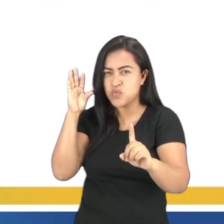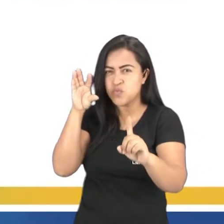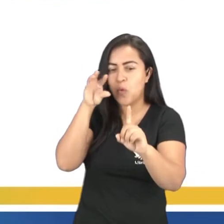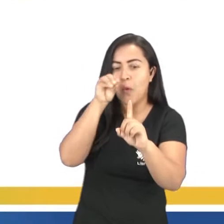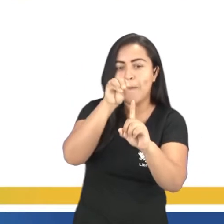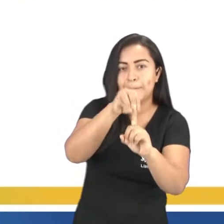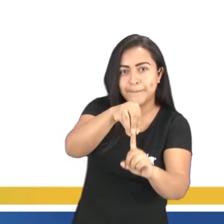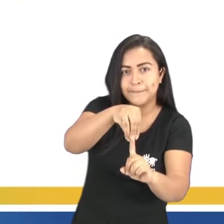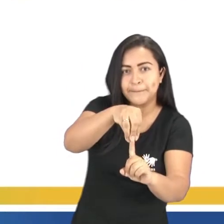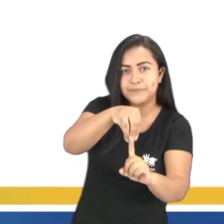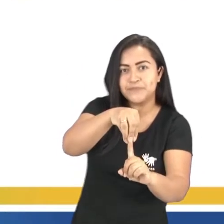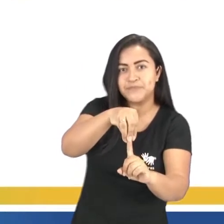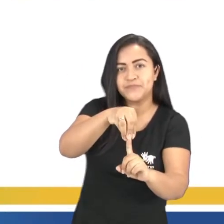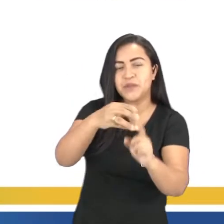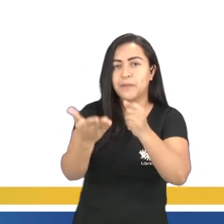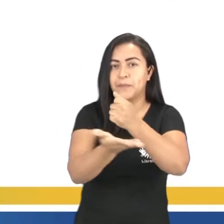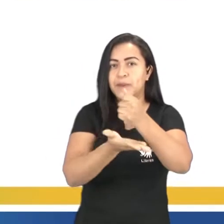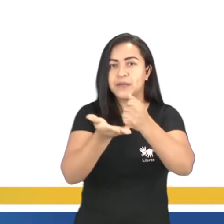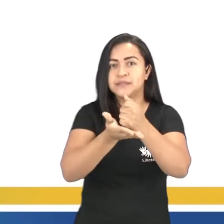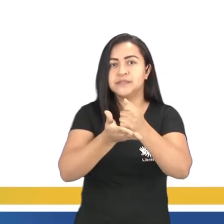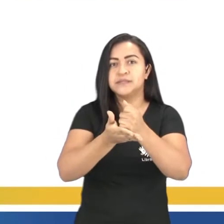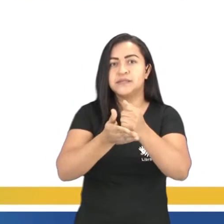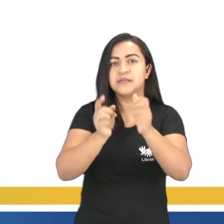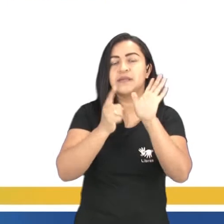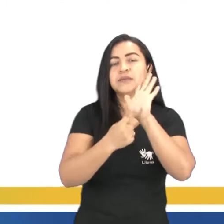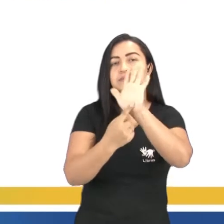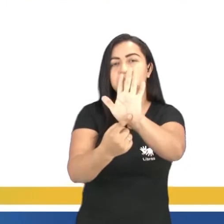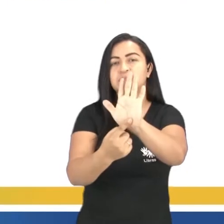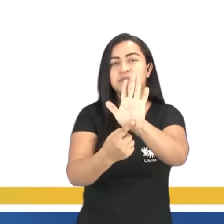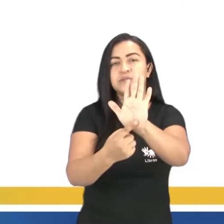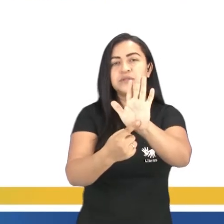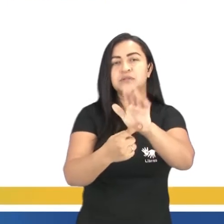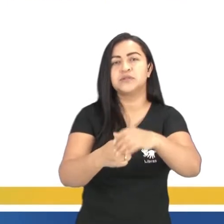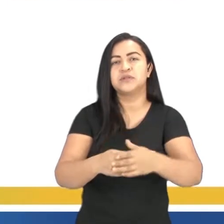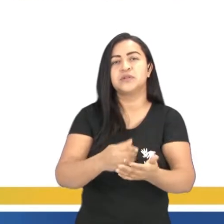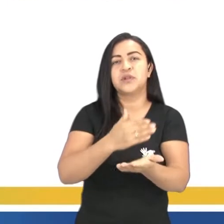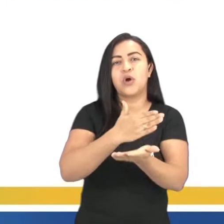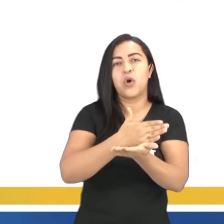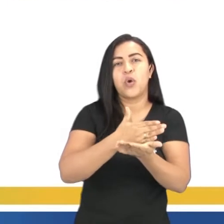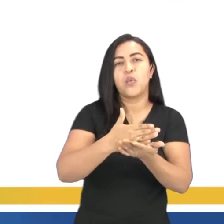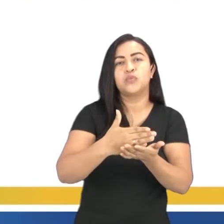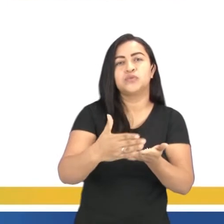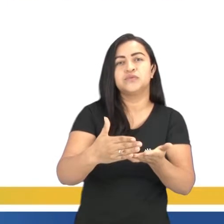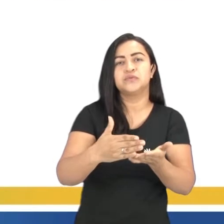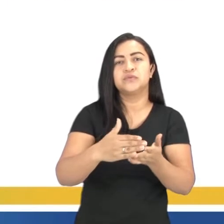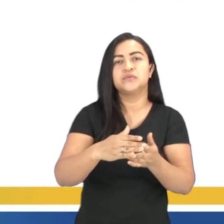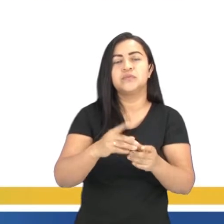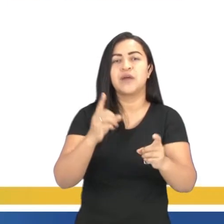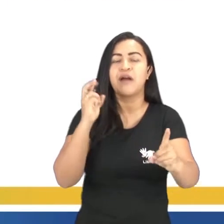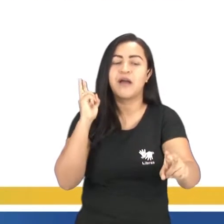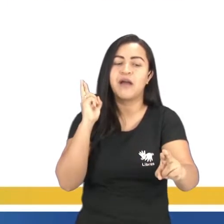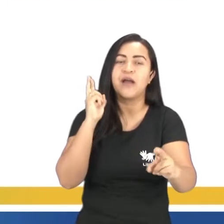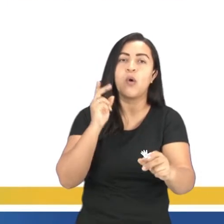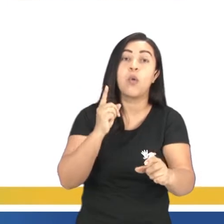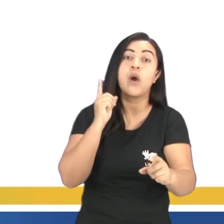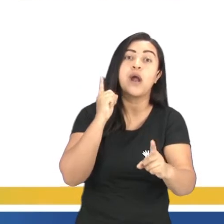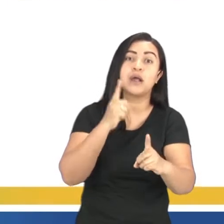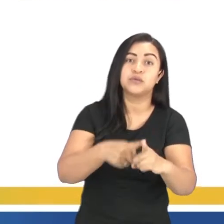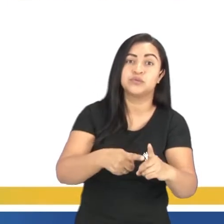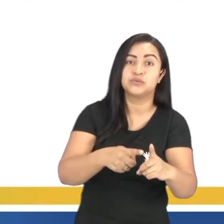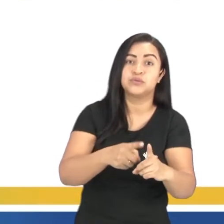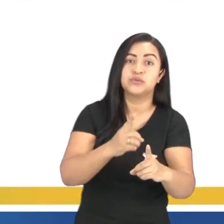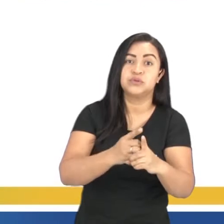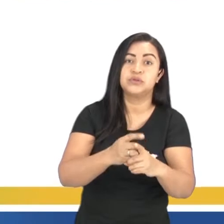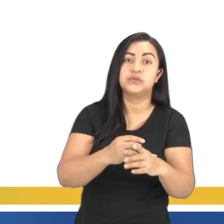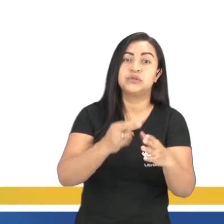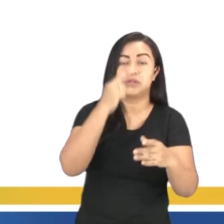básico e apresentar o desenvolvimento e a resolução desse conflito. Então, aí ele está meio que